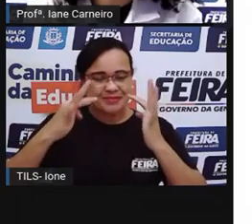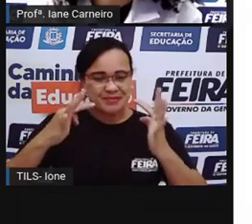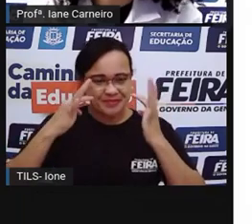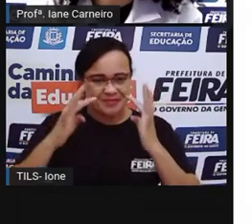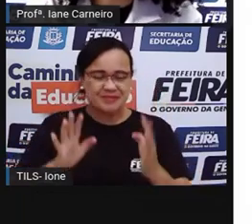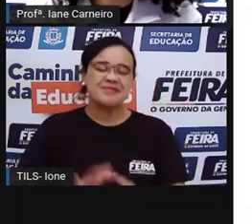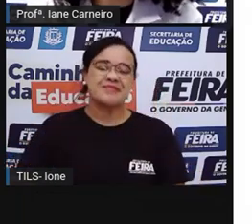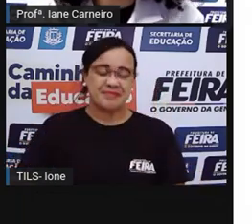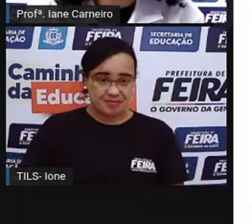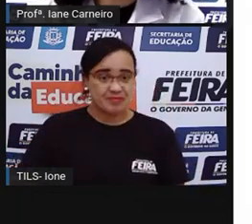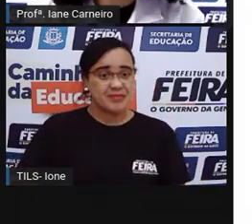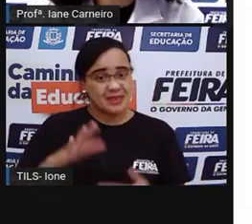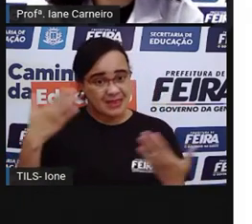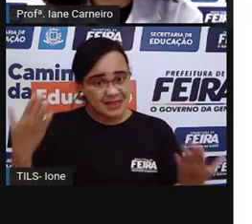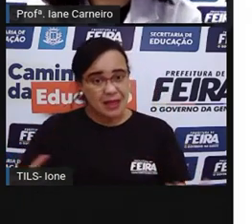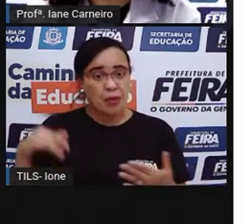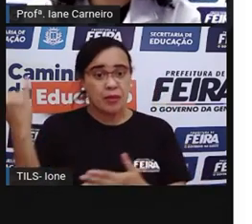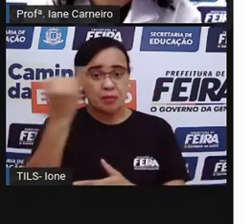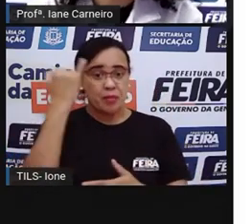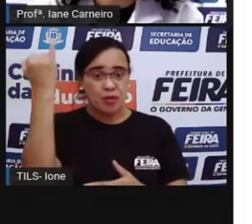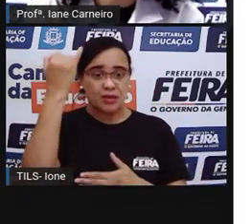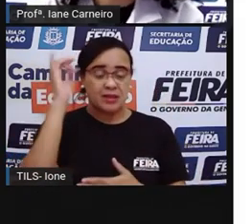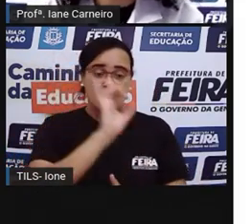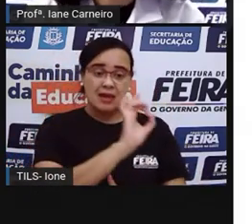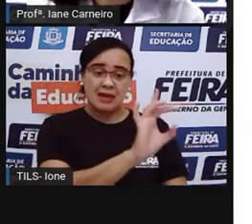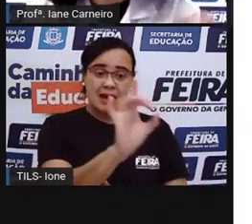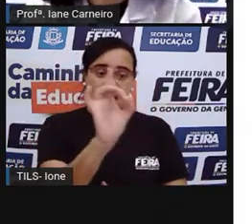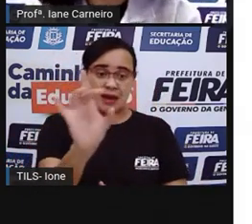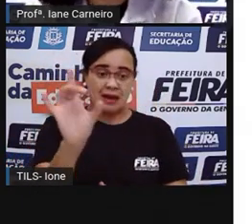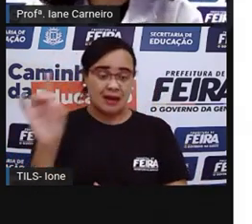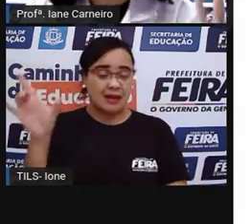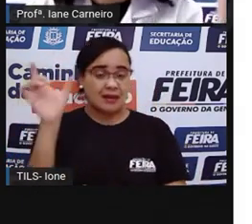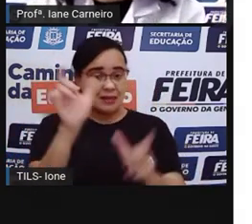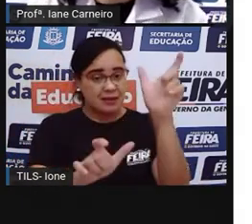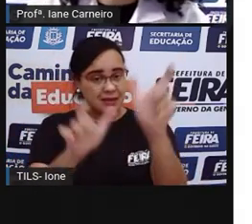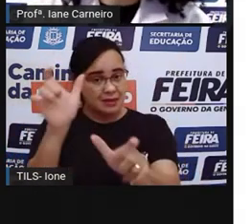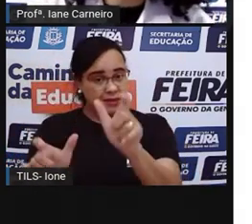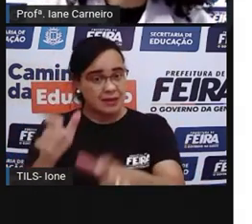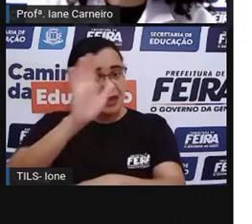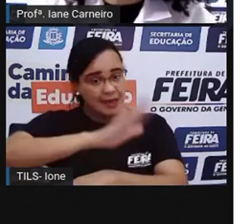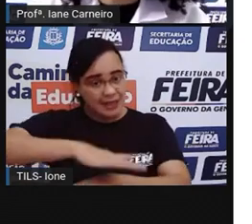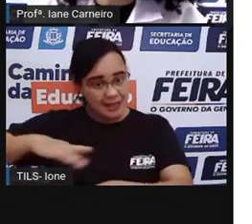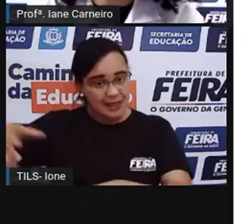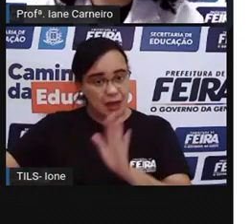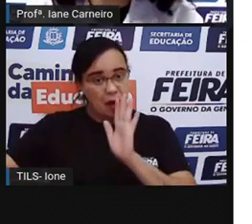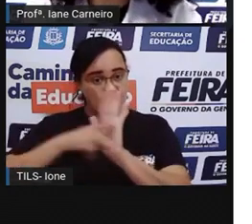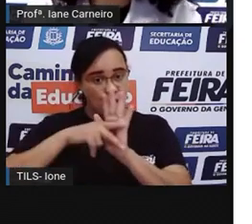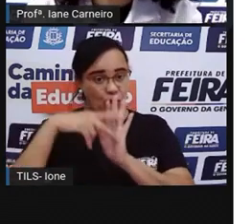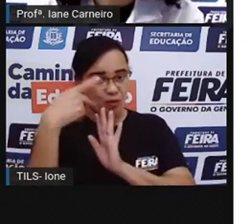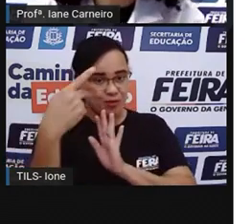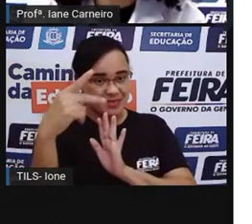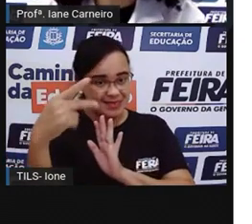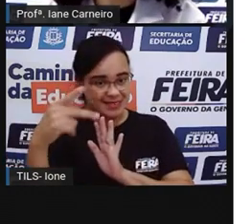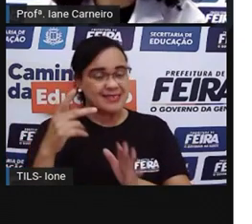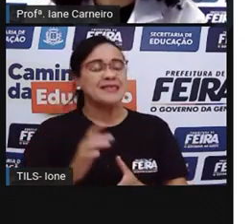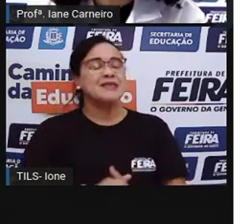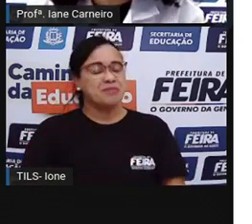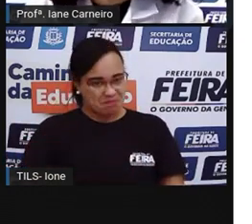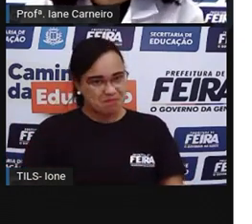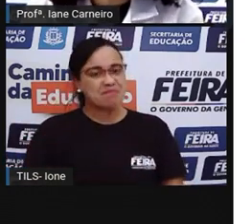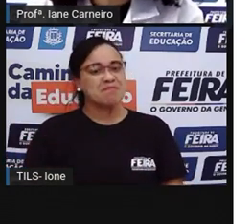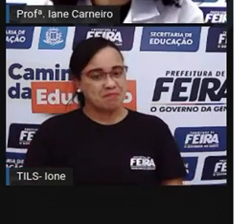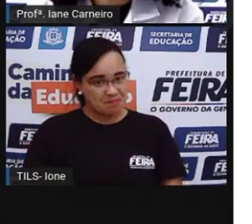ideal é que cada criança tenha a sua própria bolinha de sabão, ainda mais agora, com o problema do vírus, não é isso?